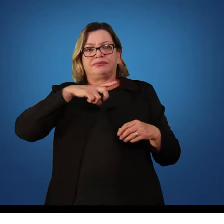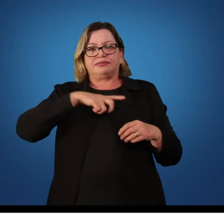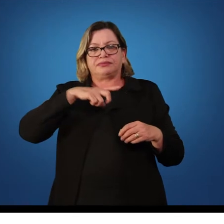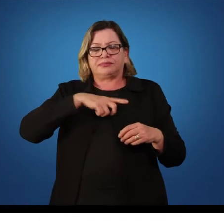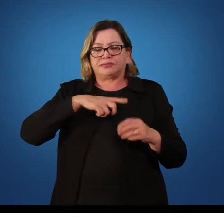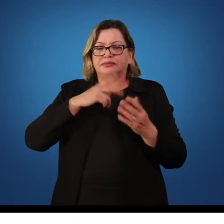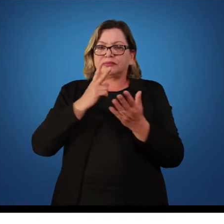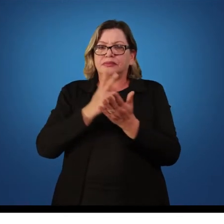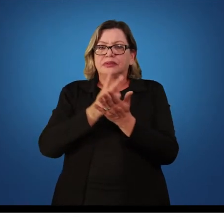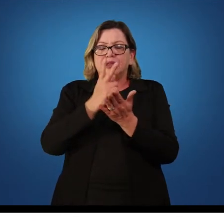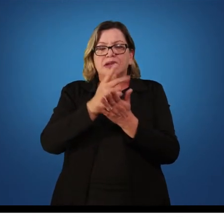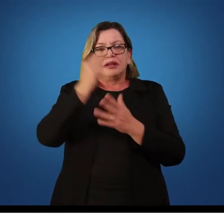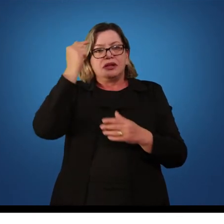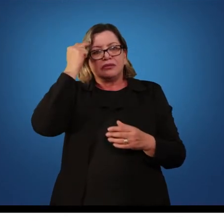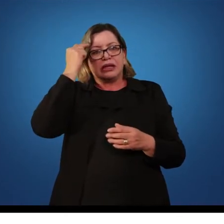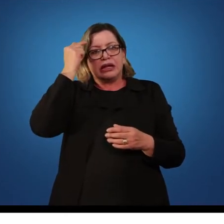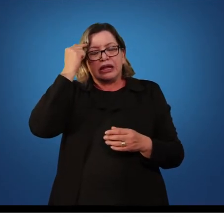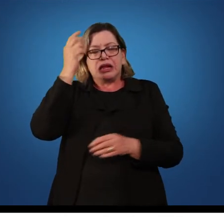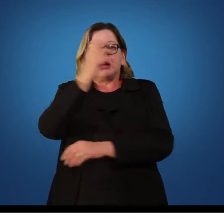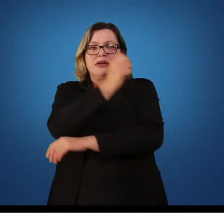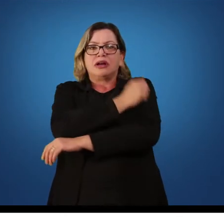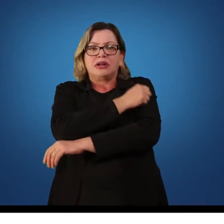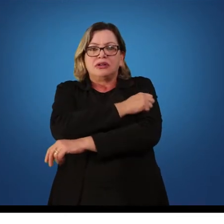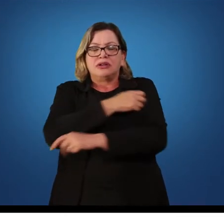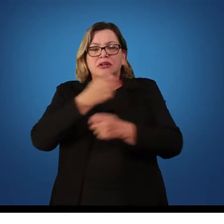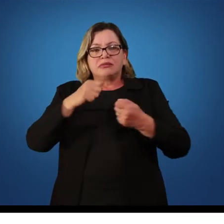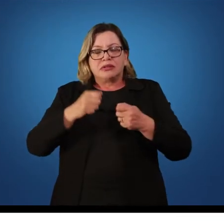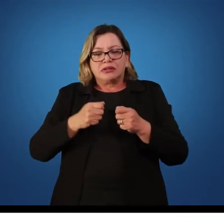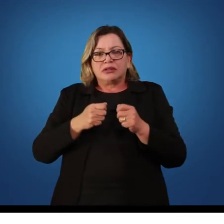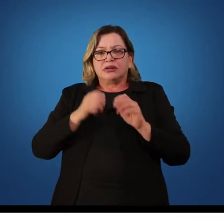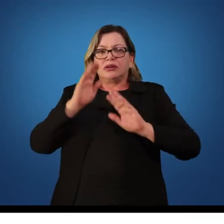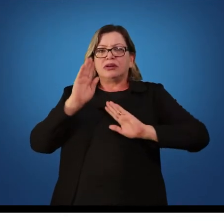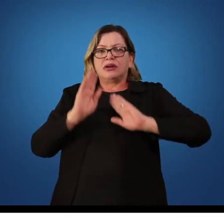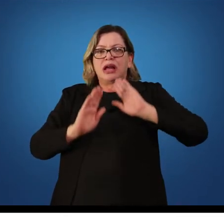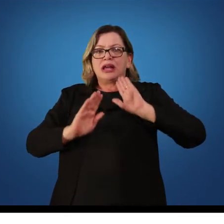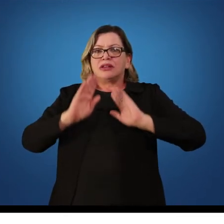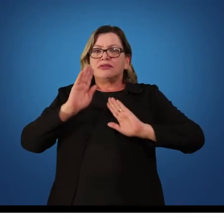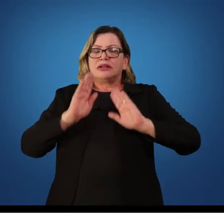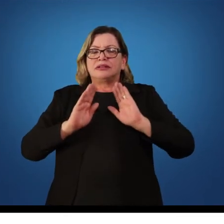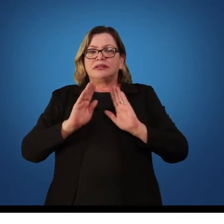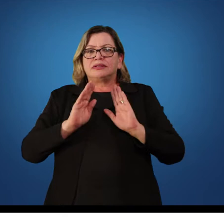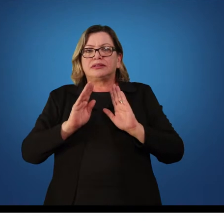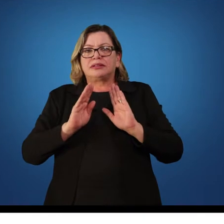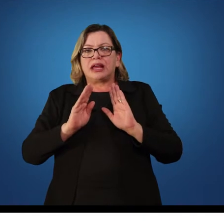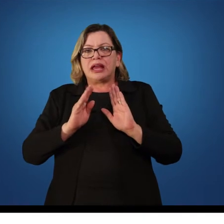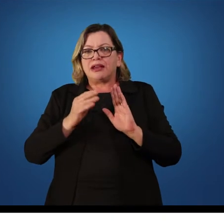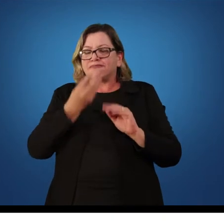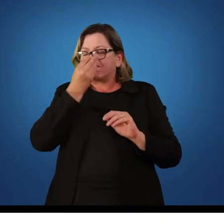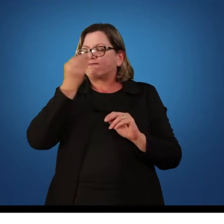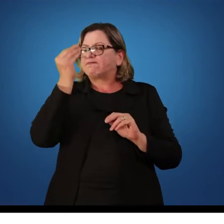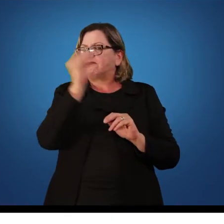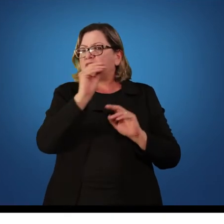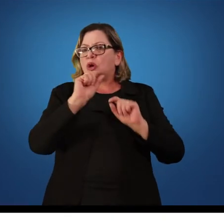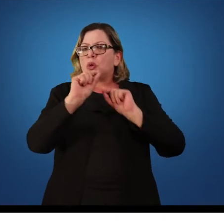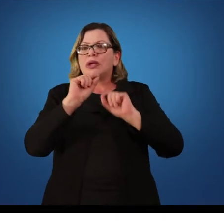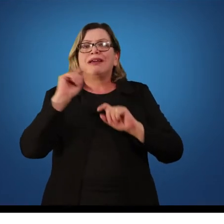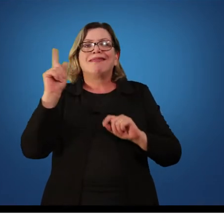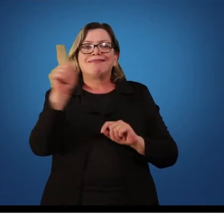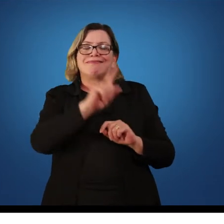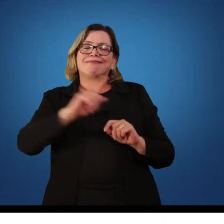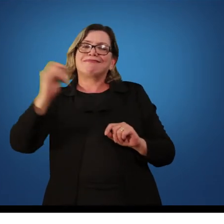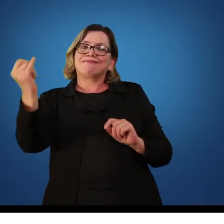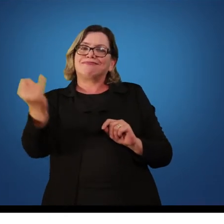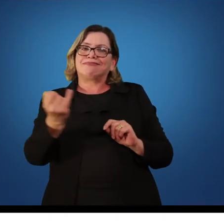conta que os nossos aprendizes podem ser ensinados a ignorar muitos sinais irrelevantes para a tarefa.